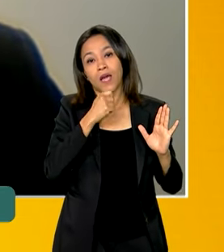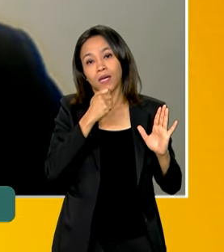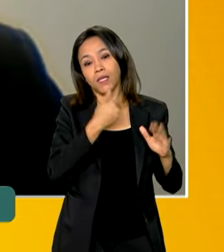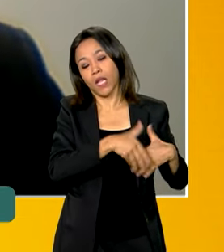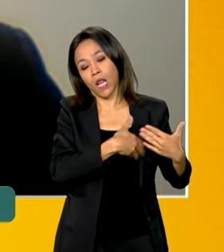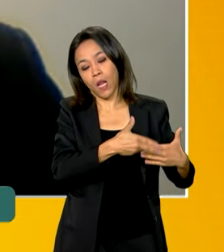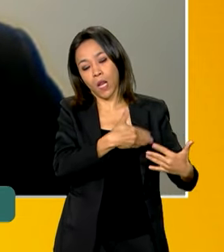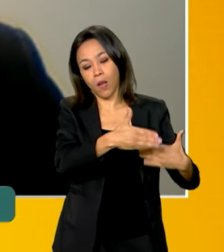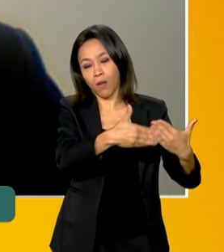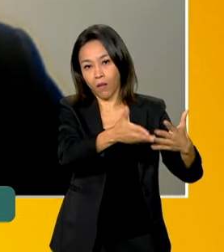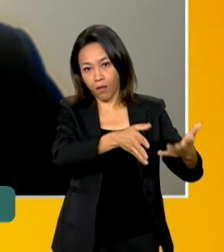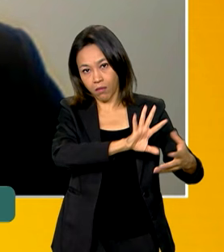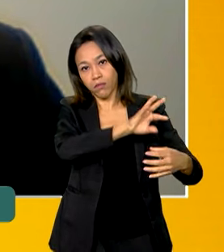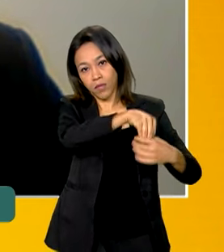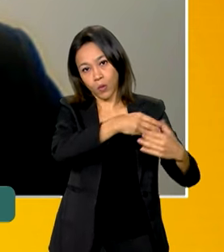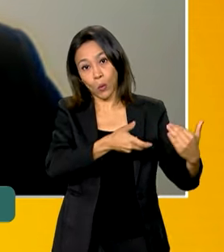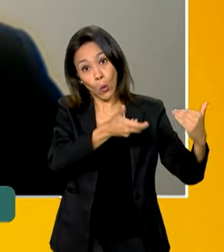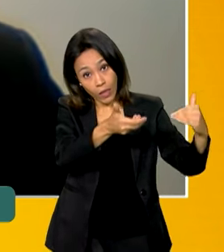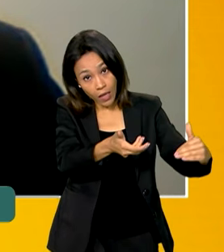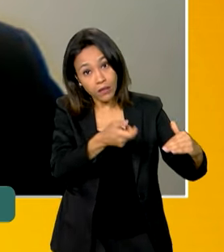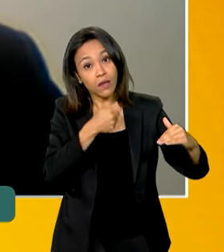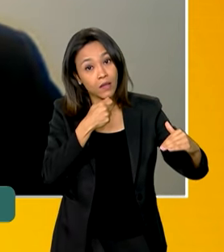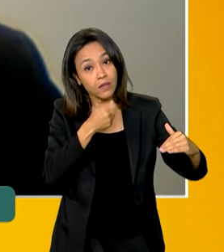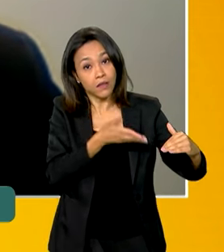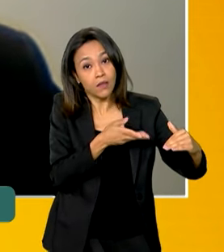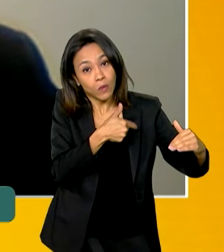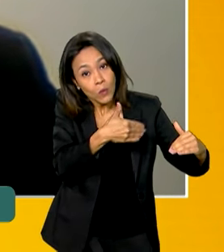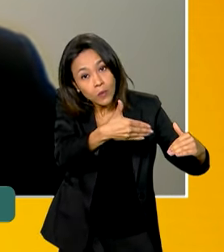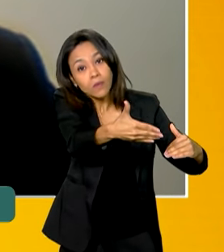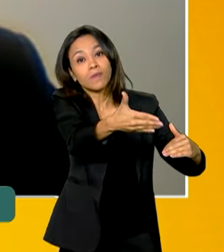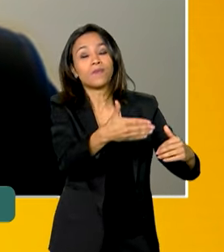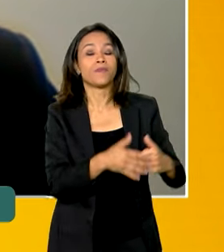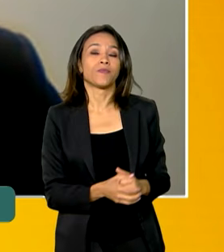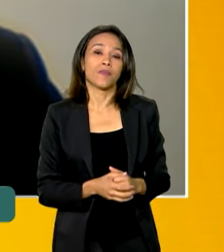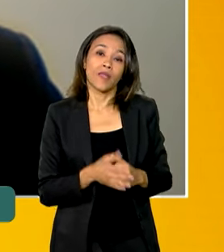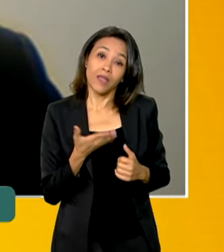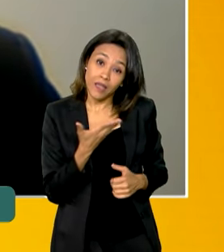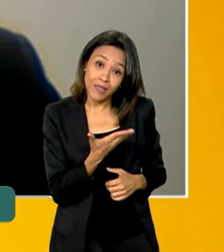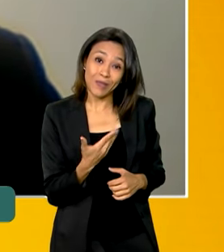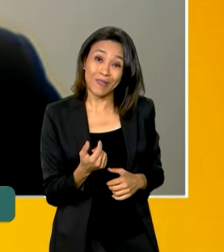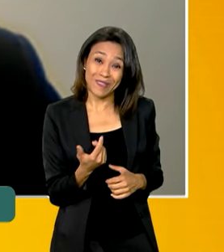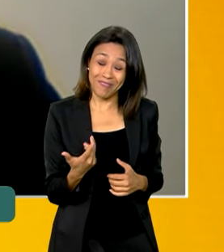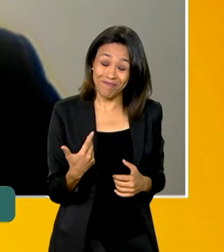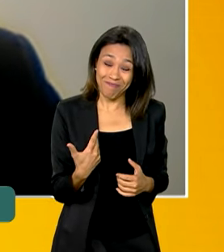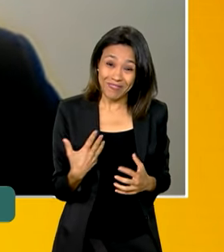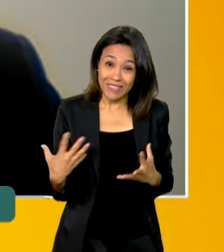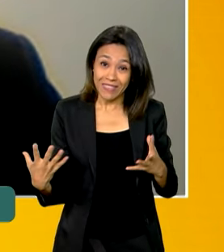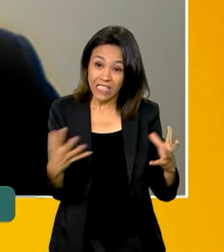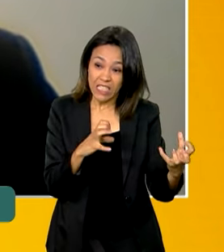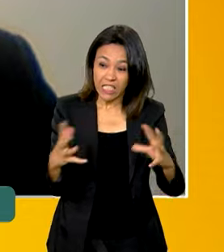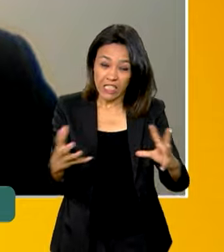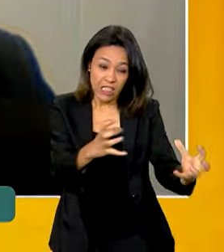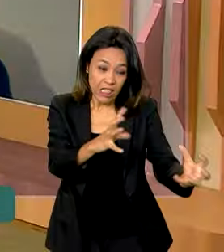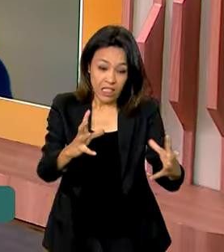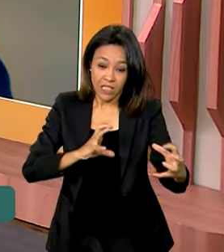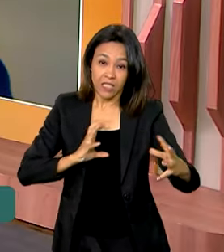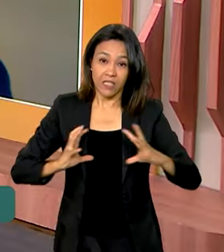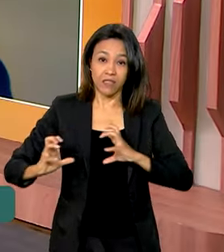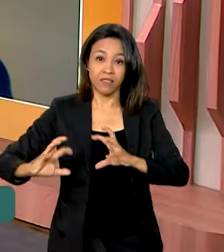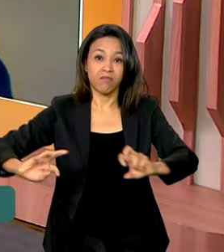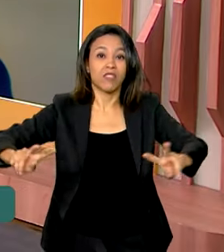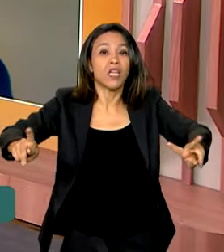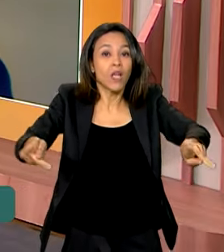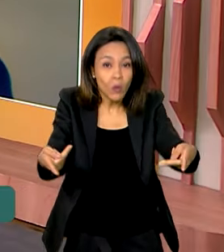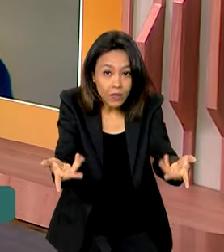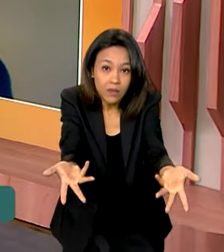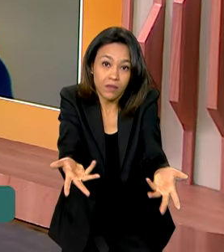no âmbito do Congresso Nacional ali também e que isso, de alguma forma, acaba acirrando os conflitos no campo também. Pois é, eu